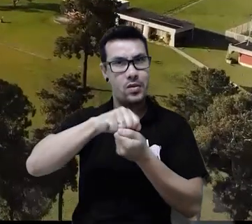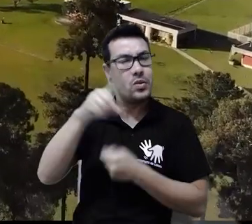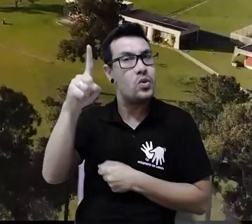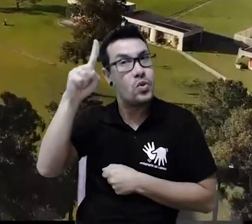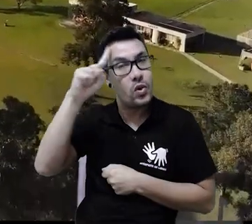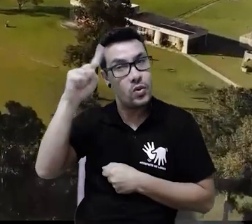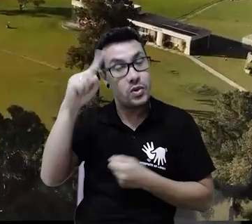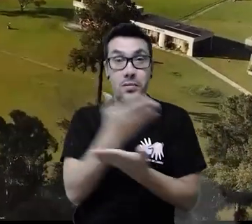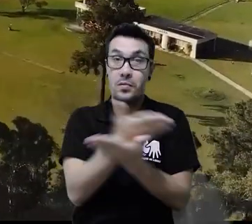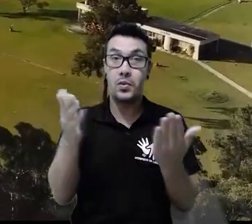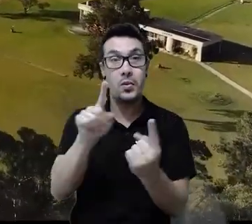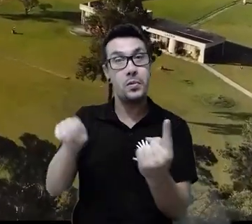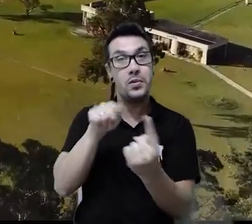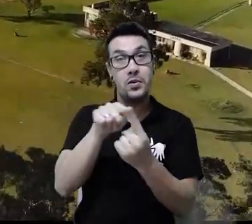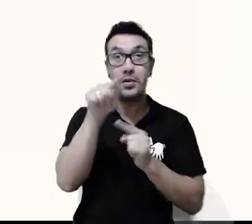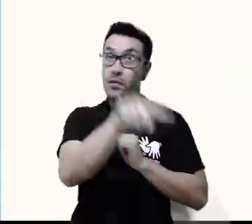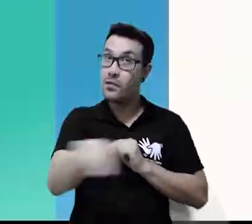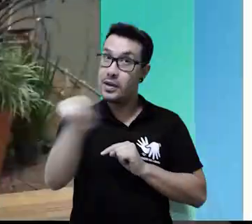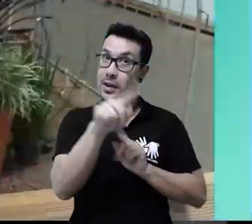para o bem-estar da população.